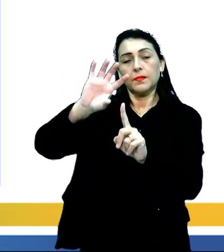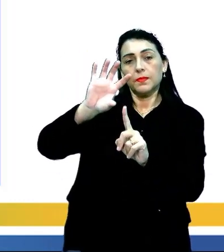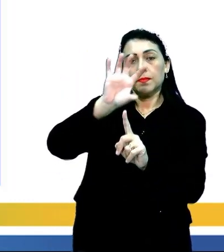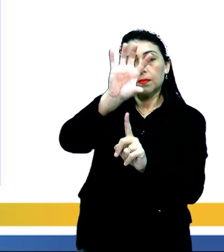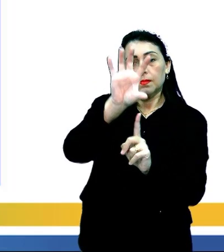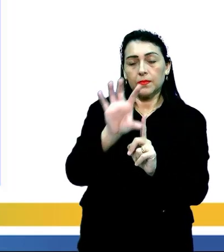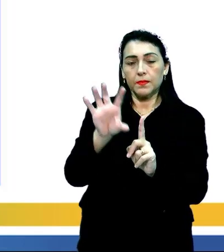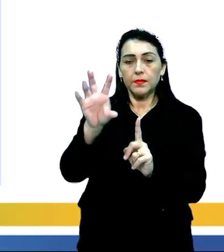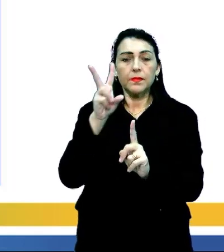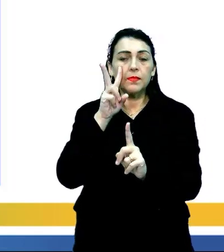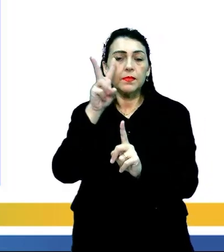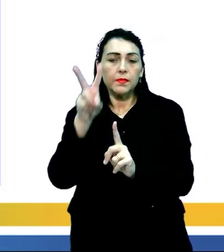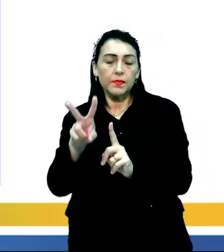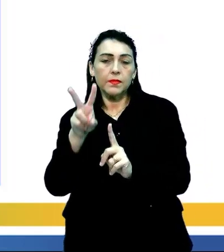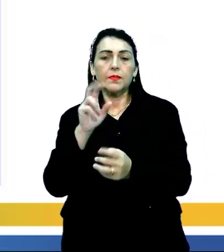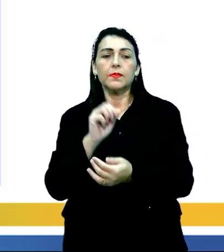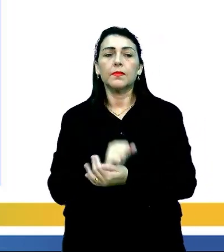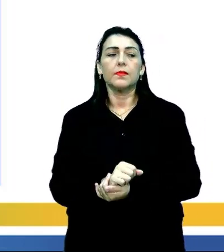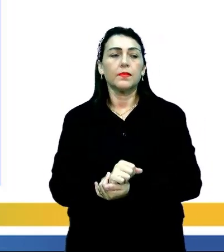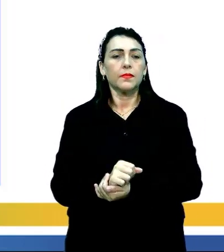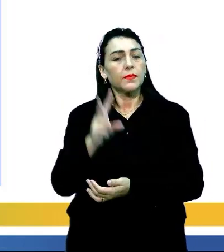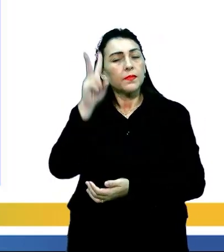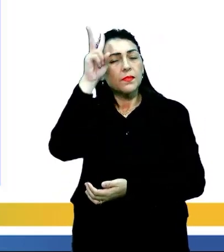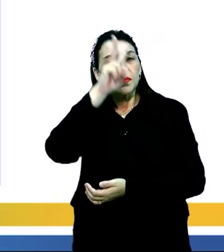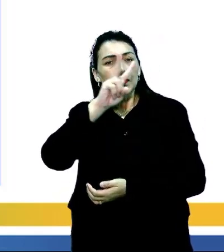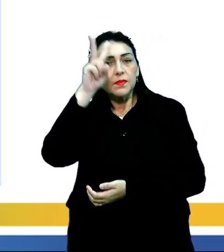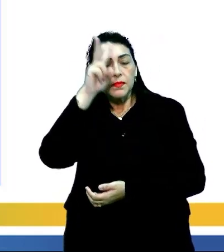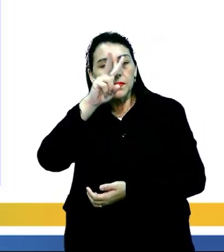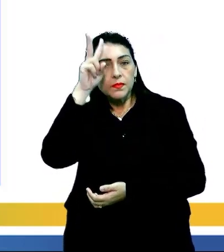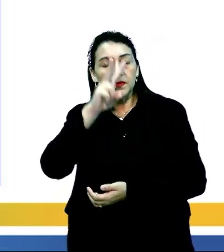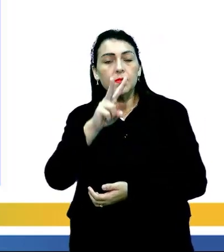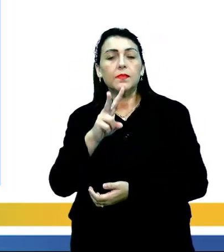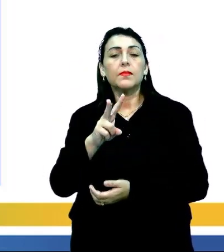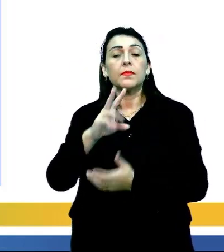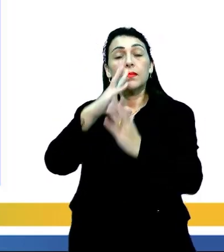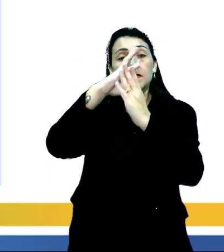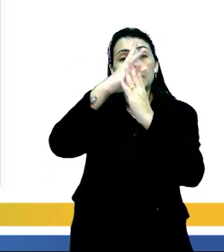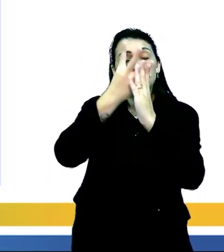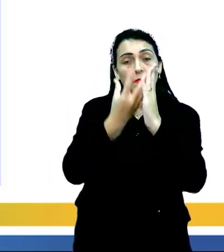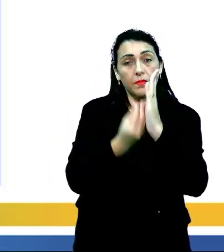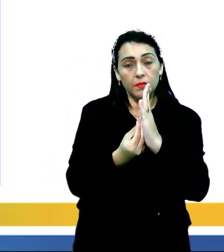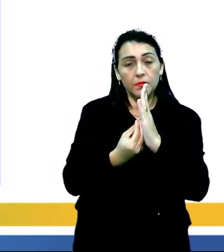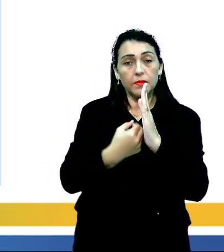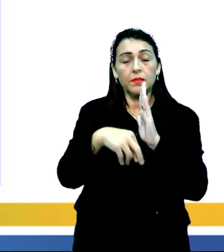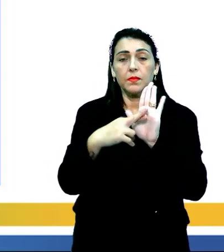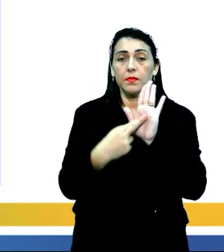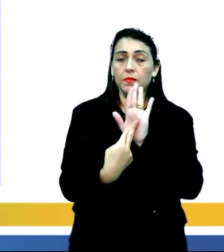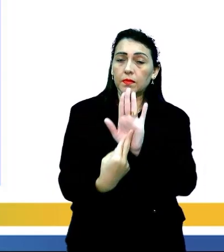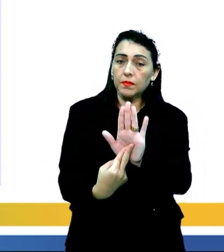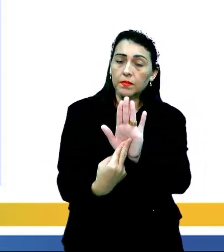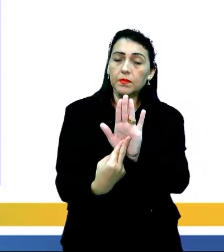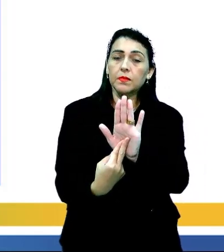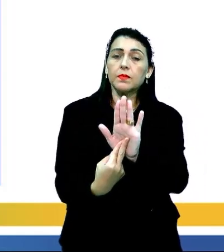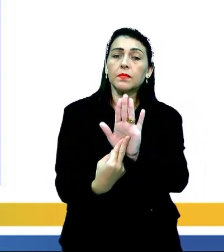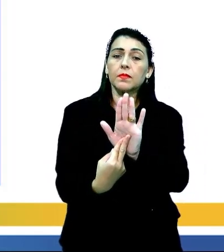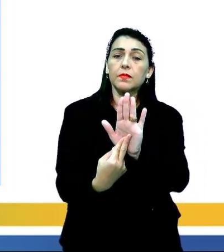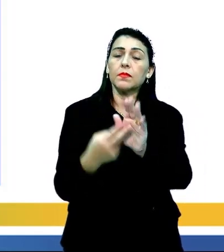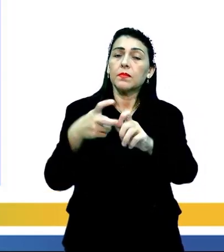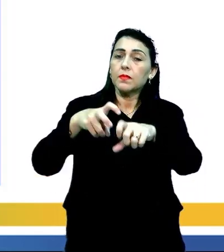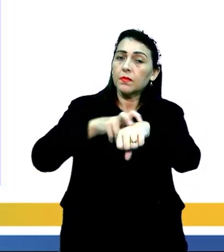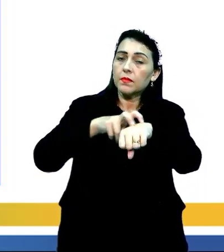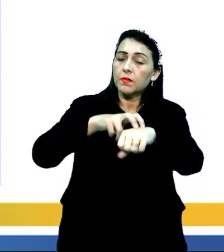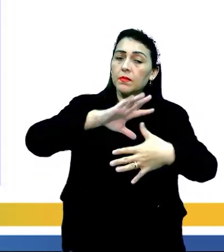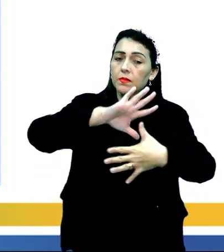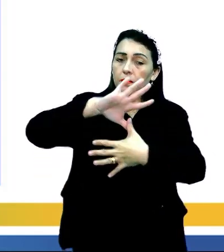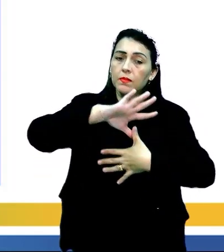vamos acompanhar aí comigo. Vamos relembrar, então, domínio amazônico, representado pela tonalidade verde